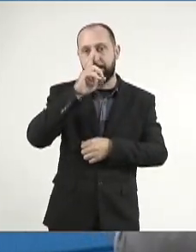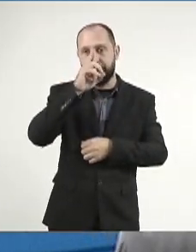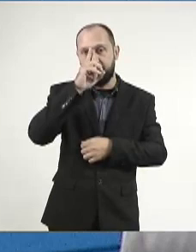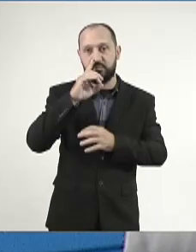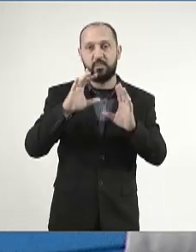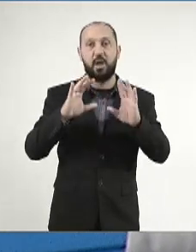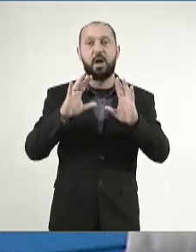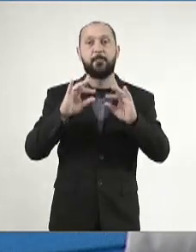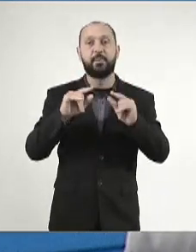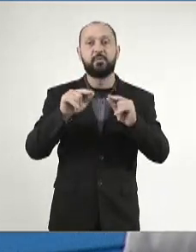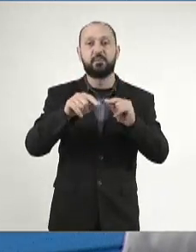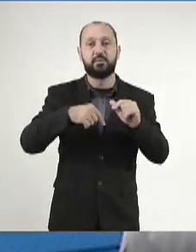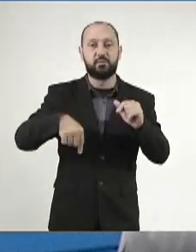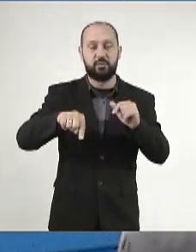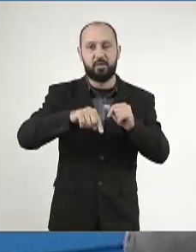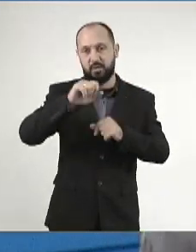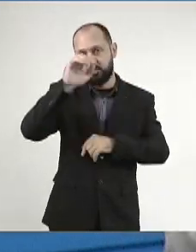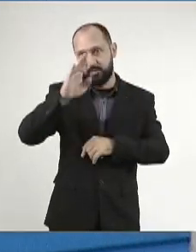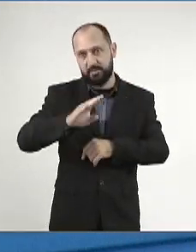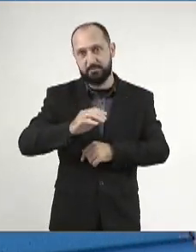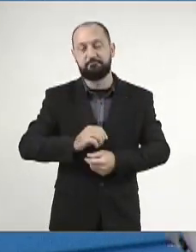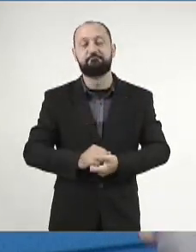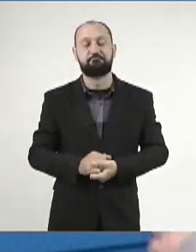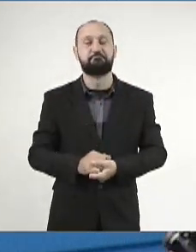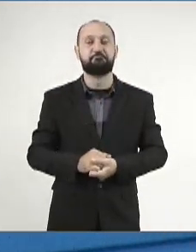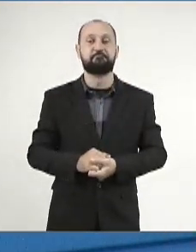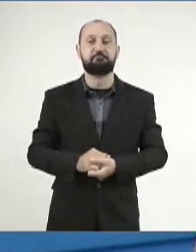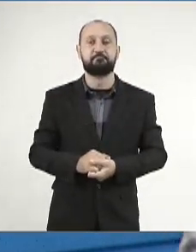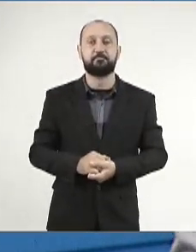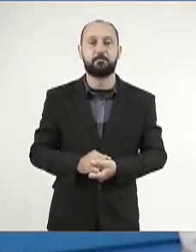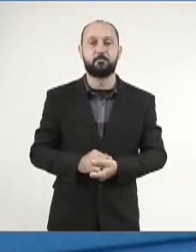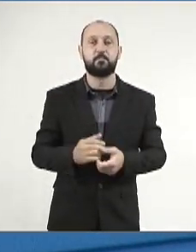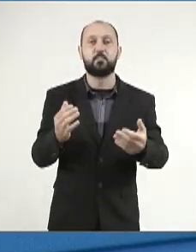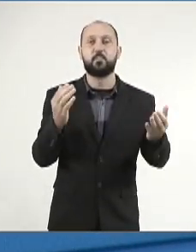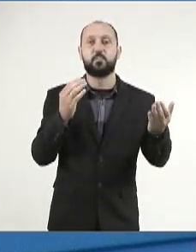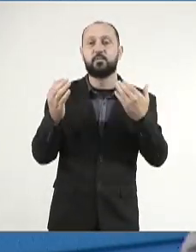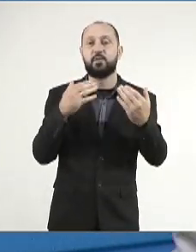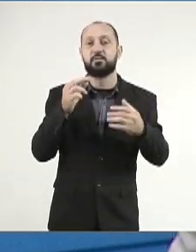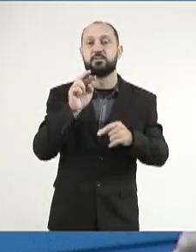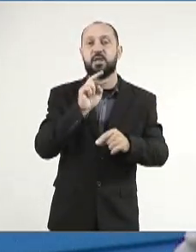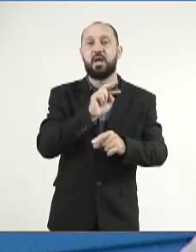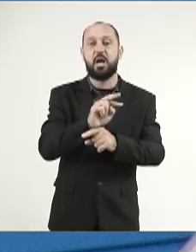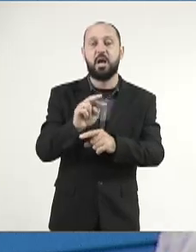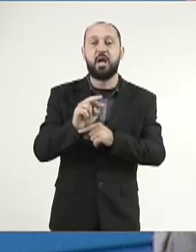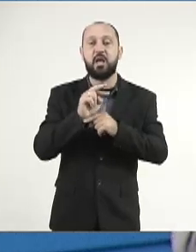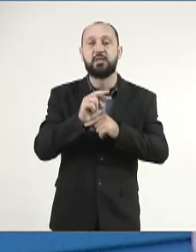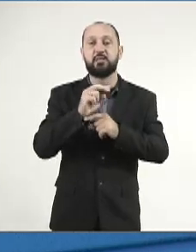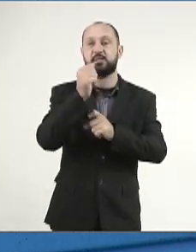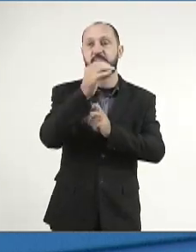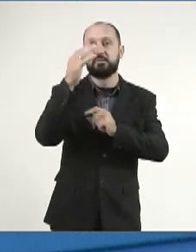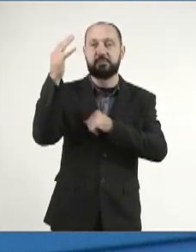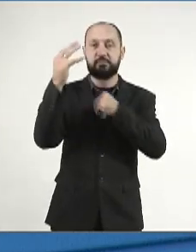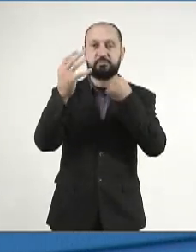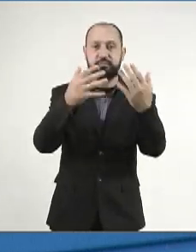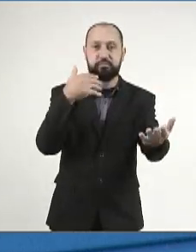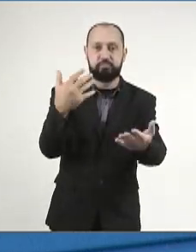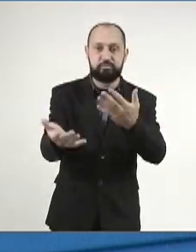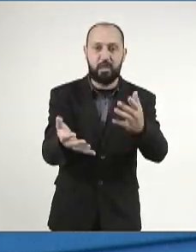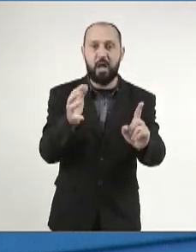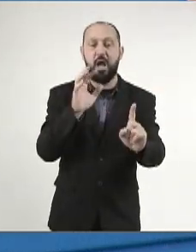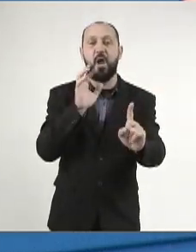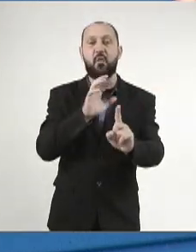desaparecer do território brasileiro. A magnitude das consequências do desmatamento e seus